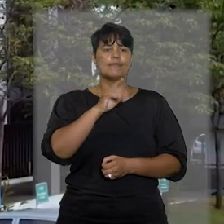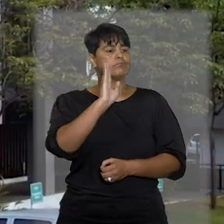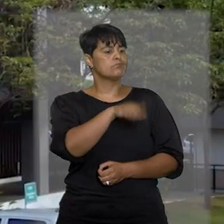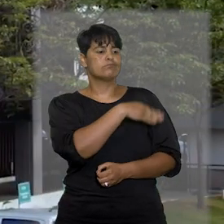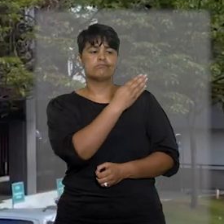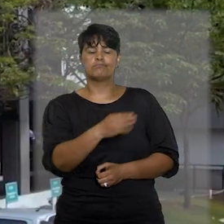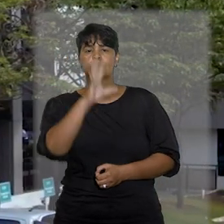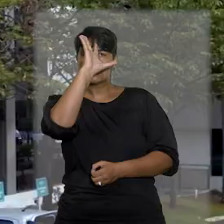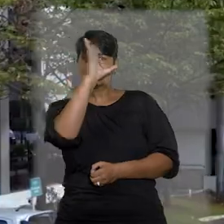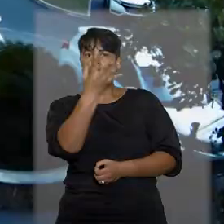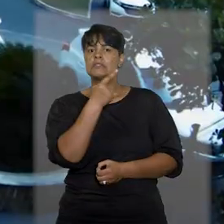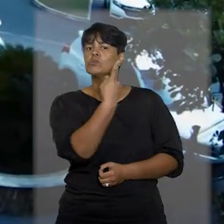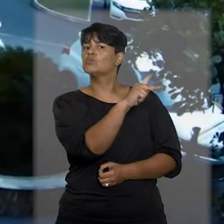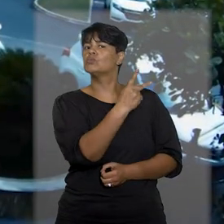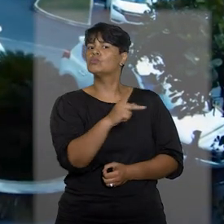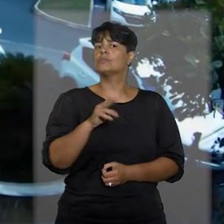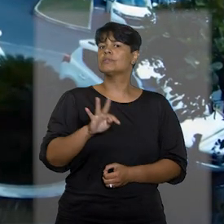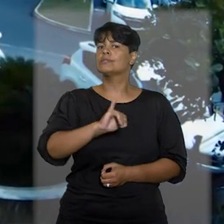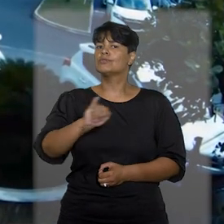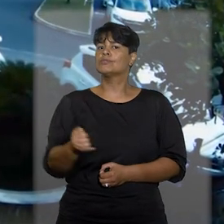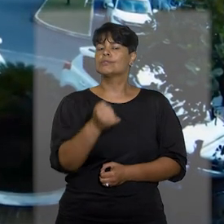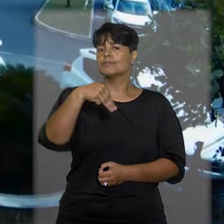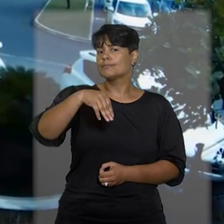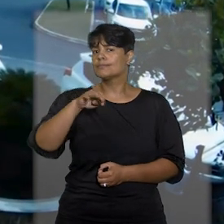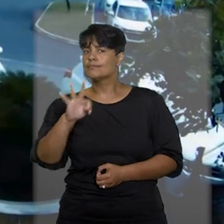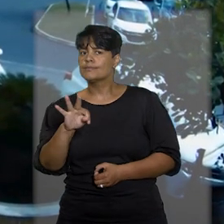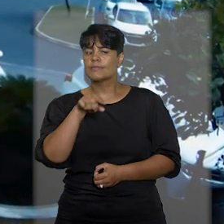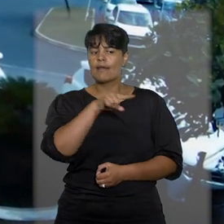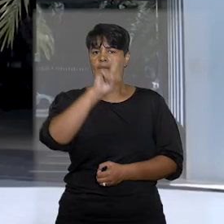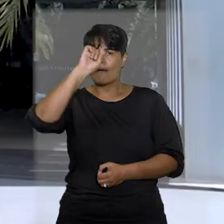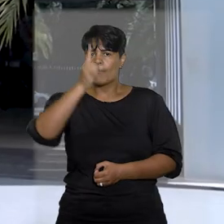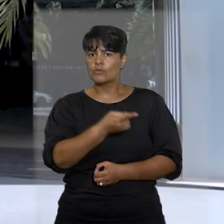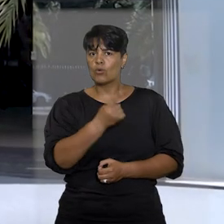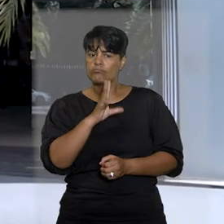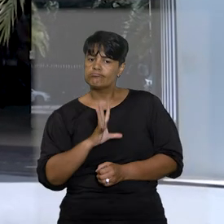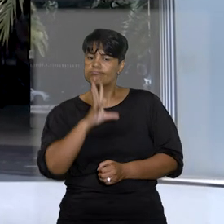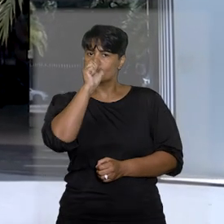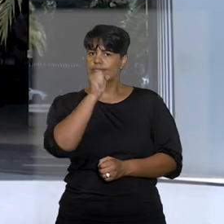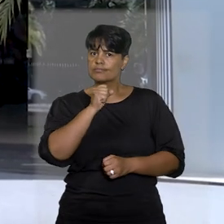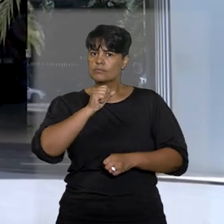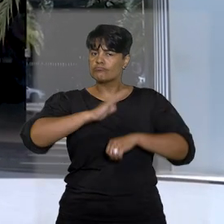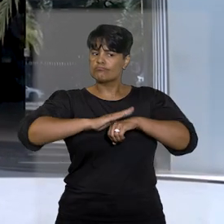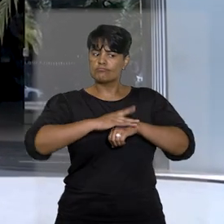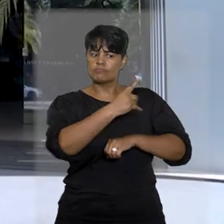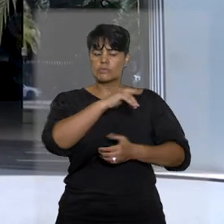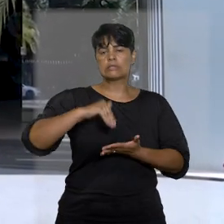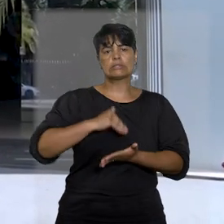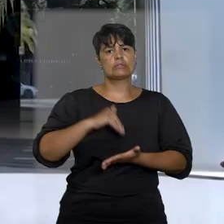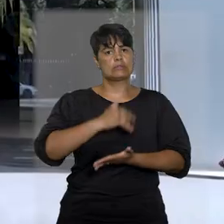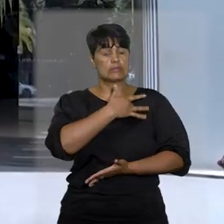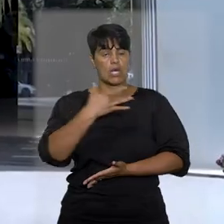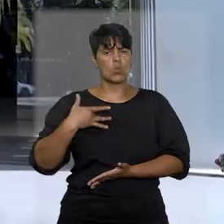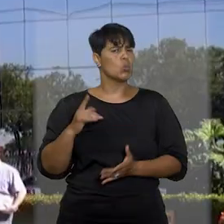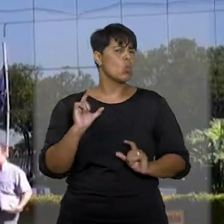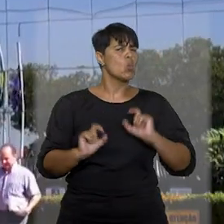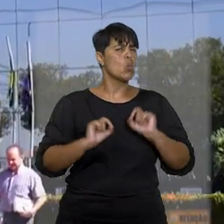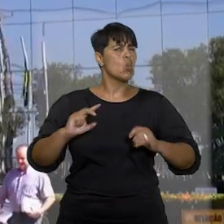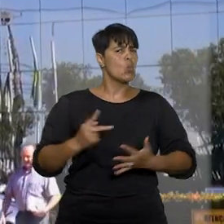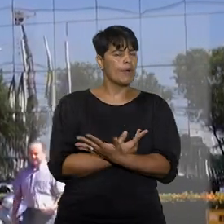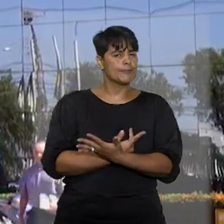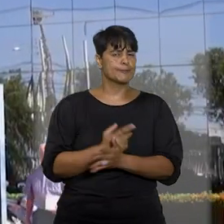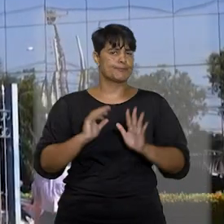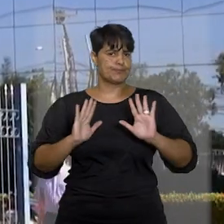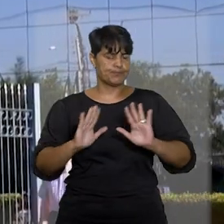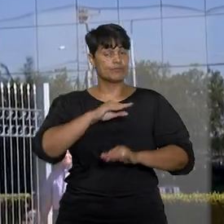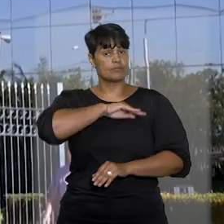decisão do Tribunal de Justiça de Mato Grosso, que decretou intervenção na Secretaria de Saúde da cidade. Na origem do caso, o